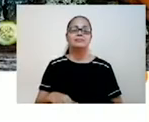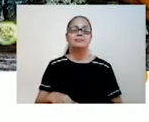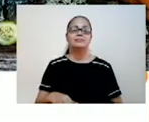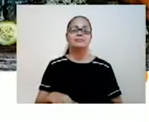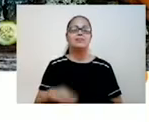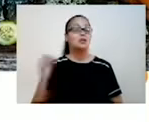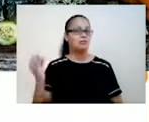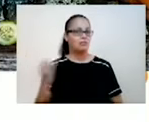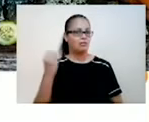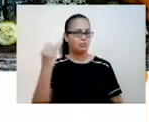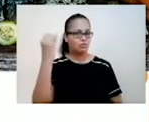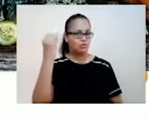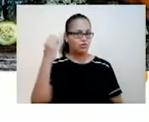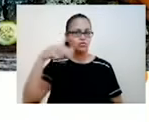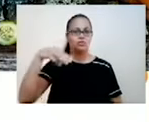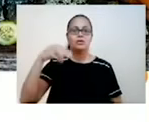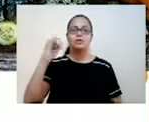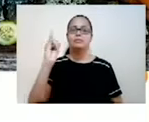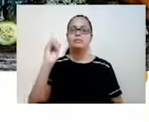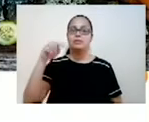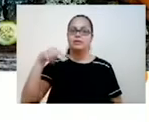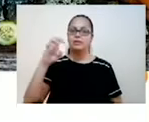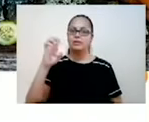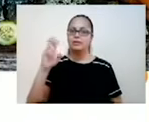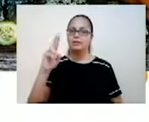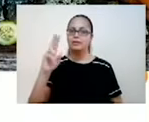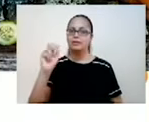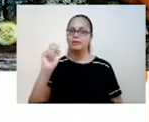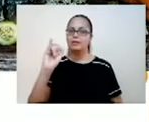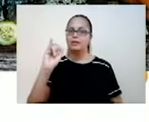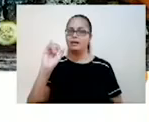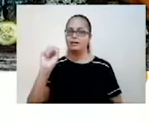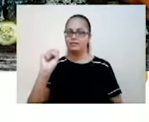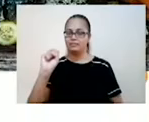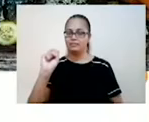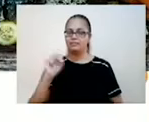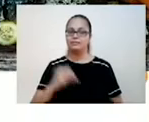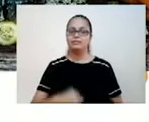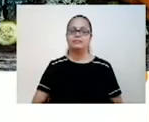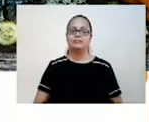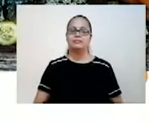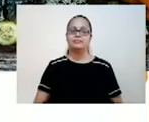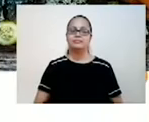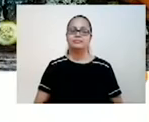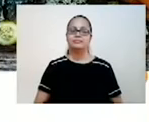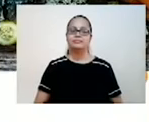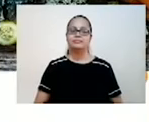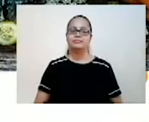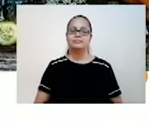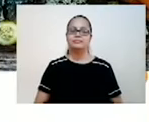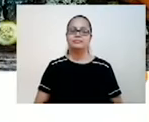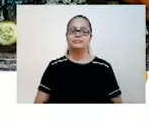find minerals in lots of types of food. We have habit in fruit, vegetables,